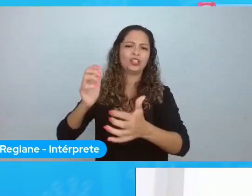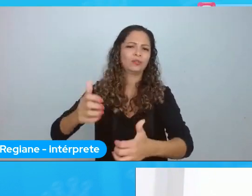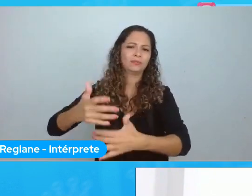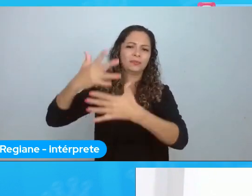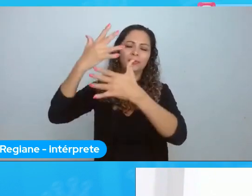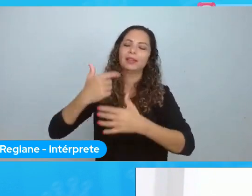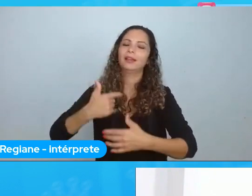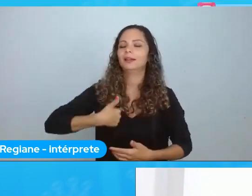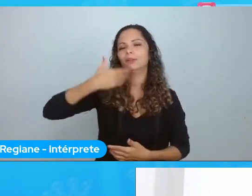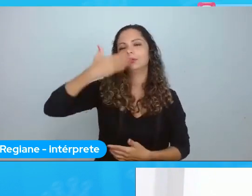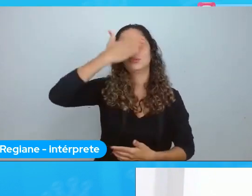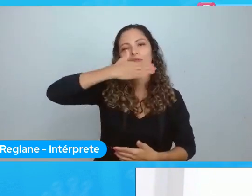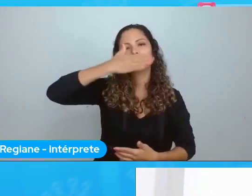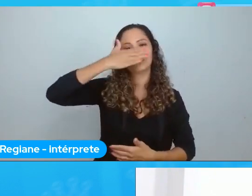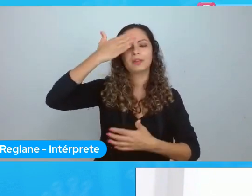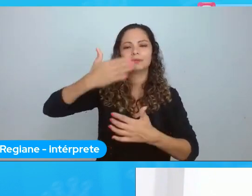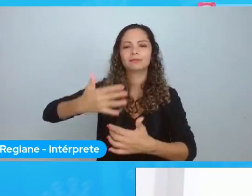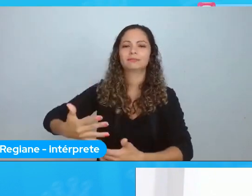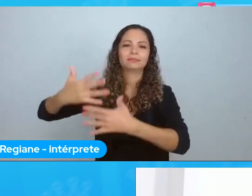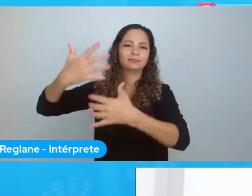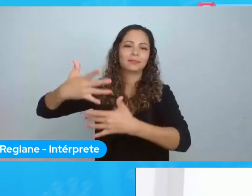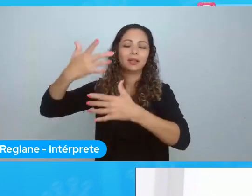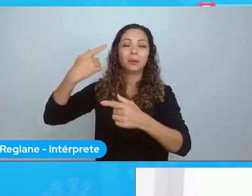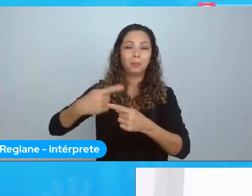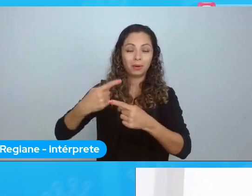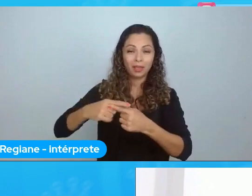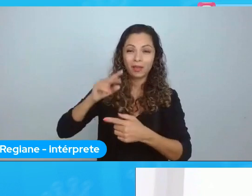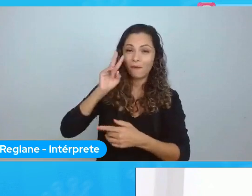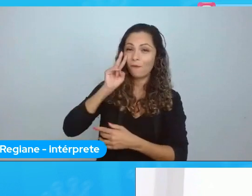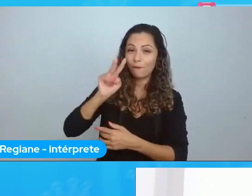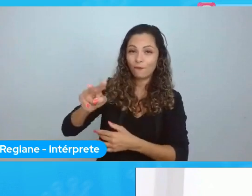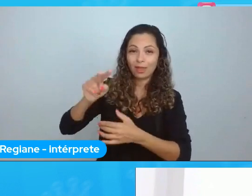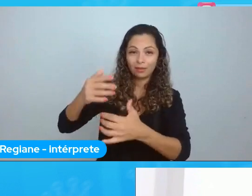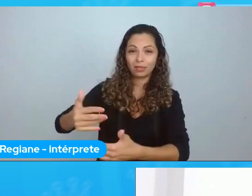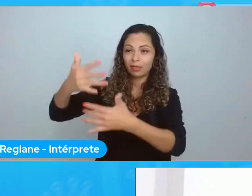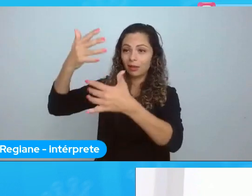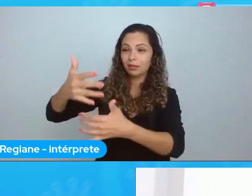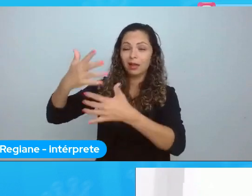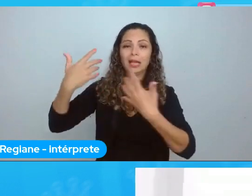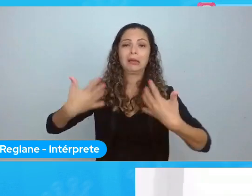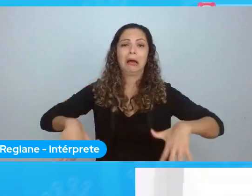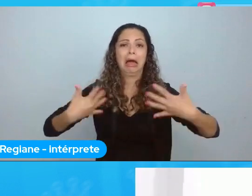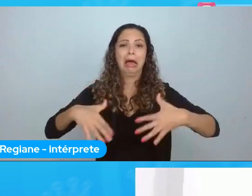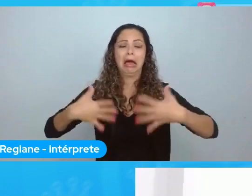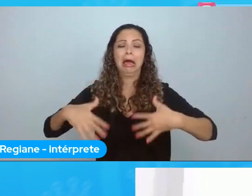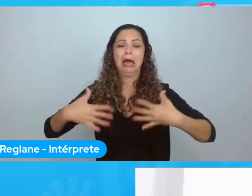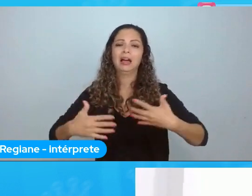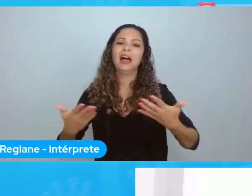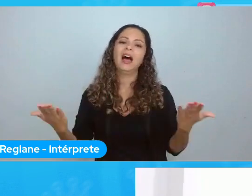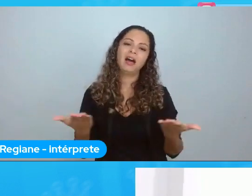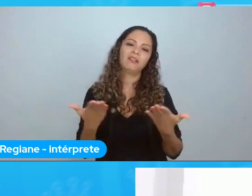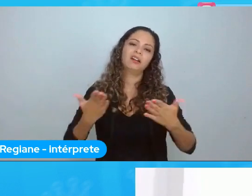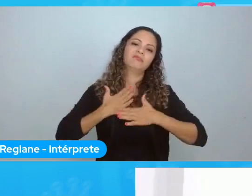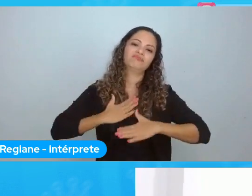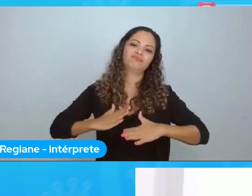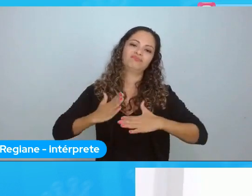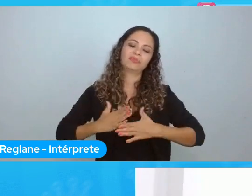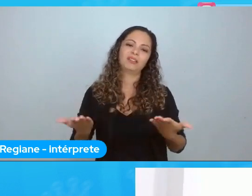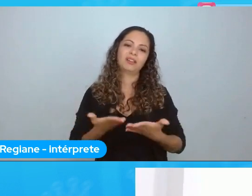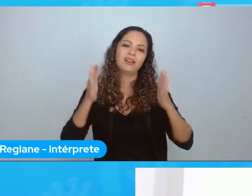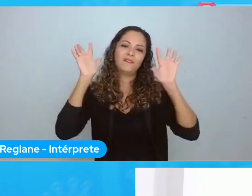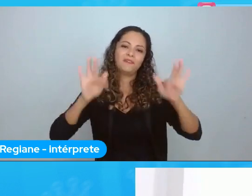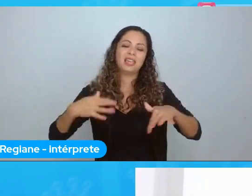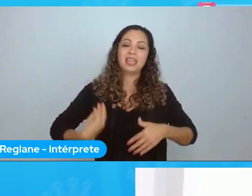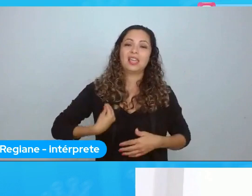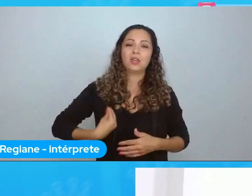estou vendo o Discord. Eu não estou vendo nada. Minha gente. Porque se eu fosse ver as notificações. Eu ia ficar mais nervosa do que eu estou. Agora eu já estou super tranquila. Porque acabou. E eu sobrevivi.